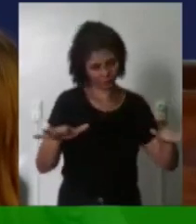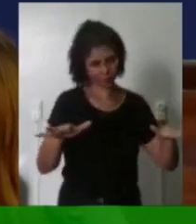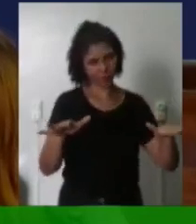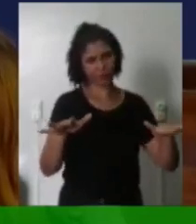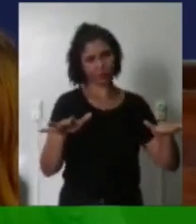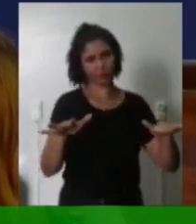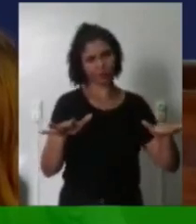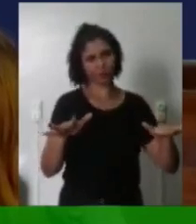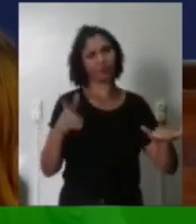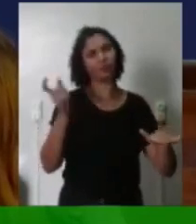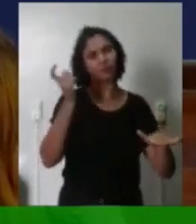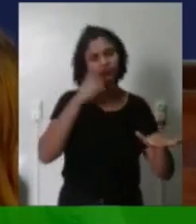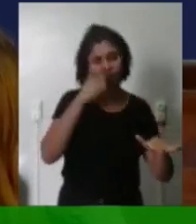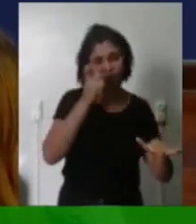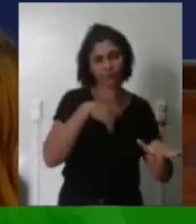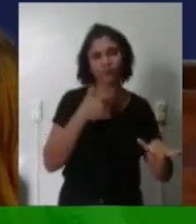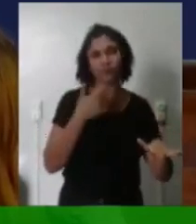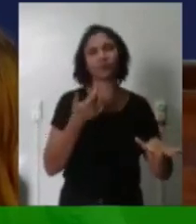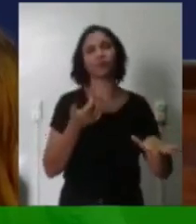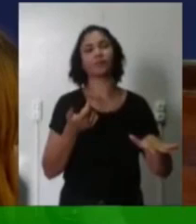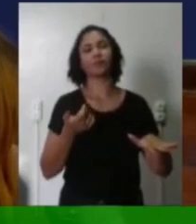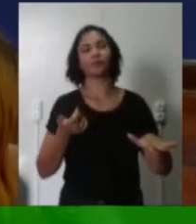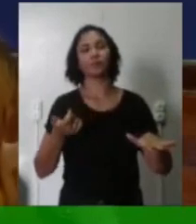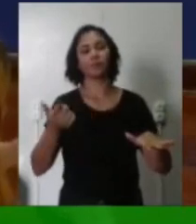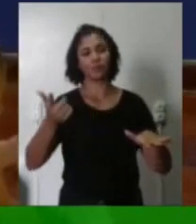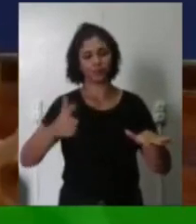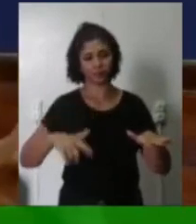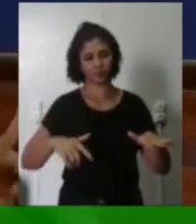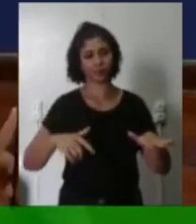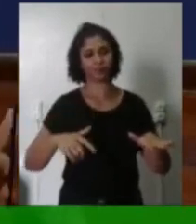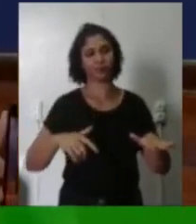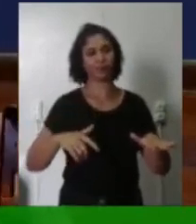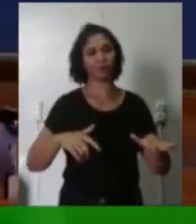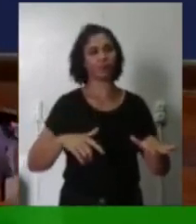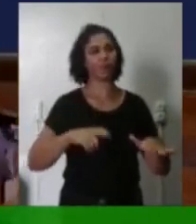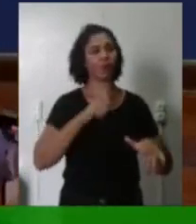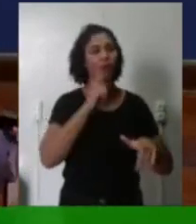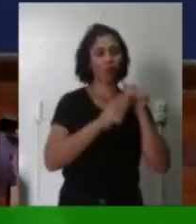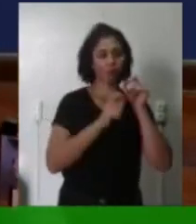mentiras De injúrias